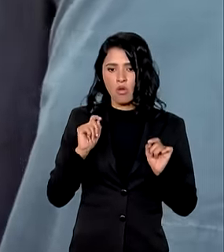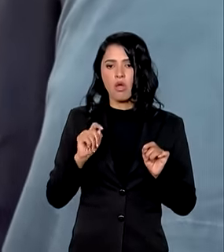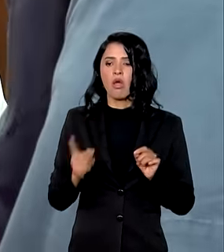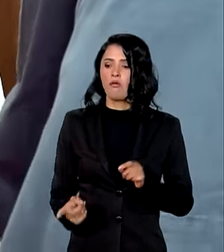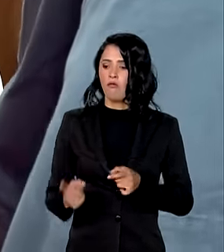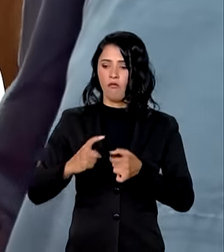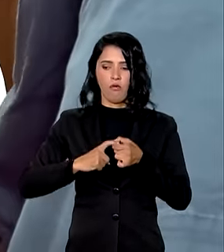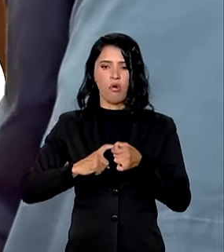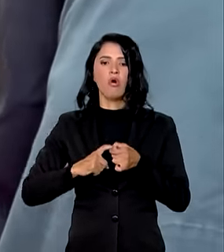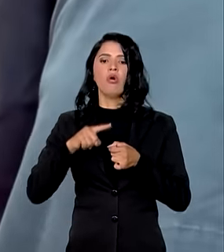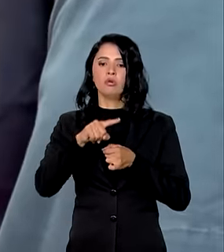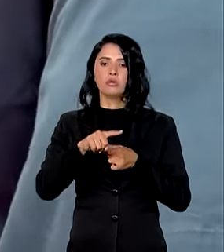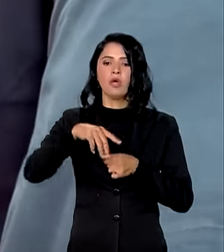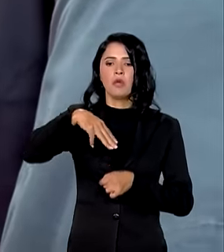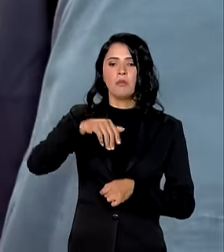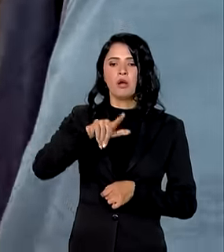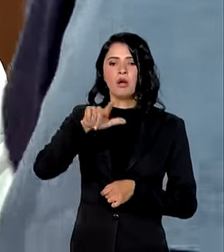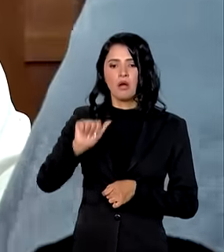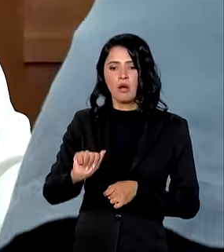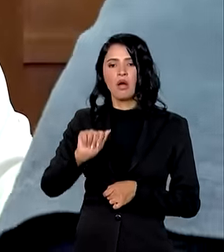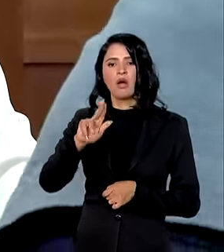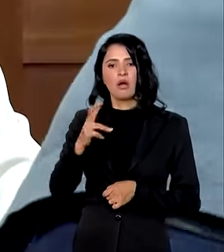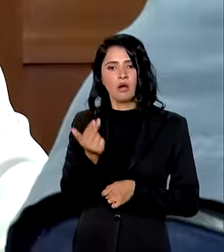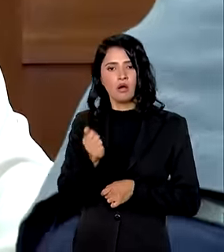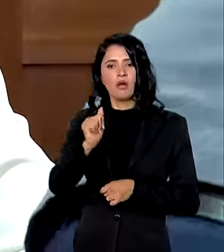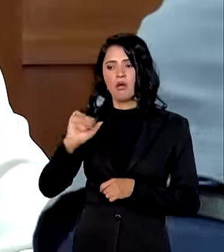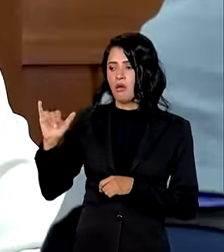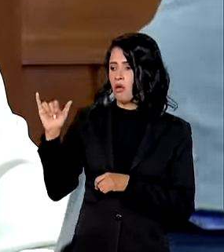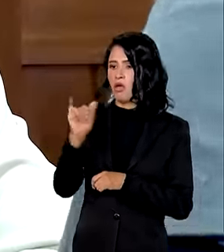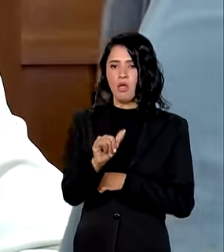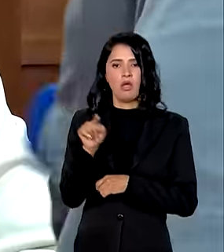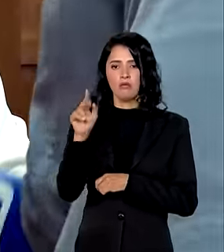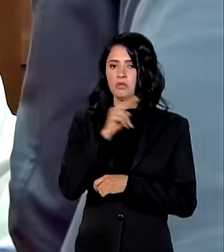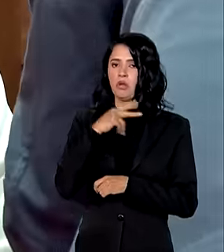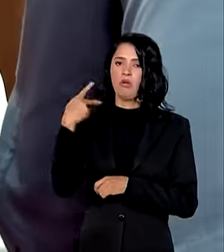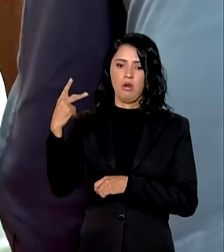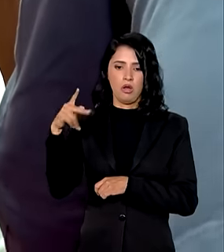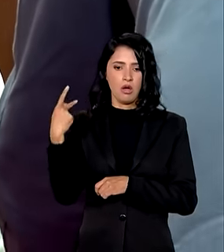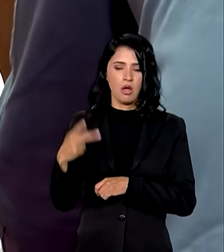restabelecimento da malha aérea emergencial para o Rio Grande do Sul o